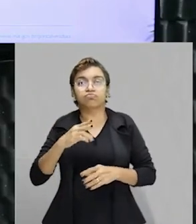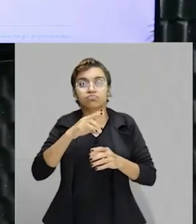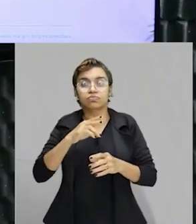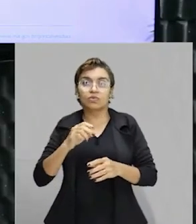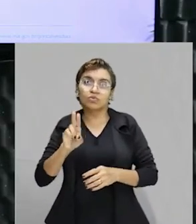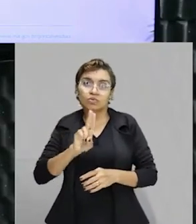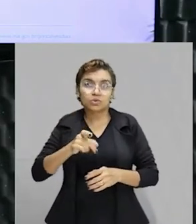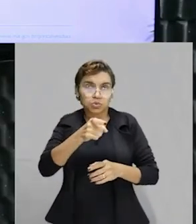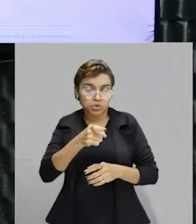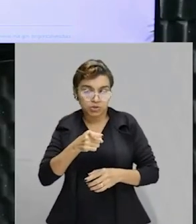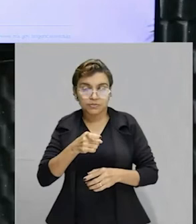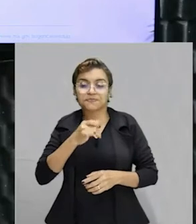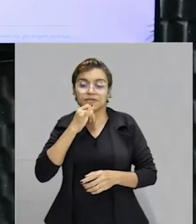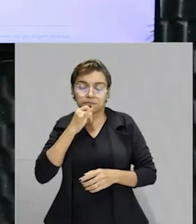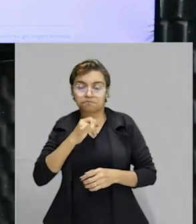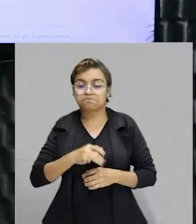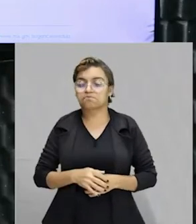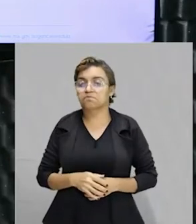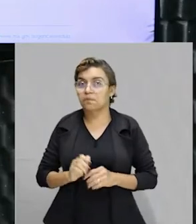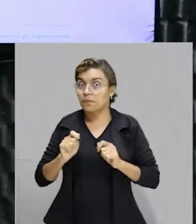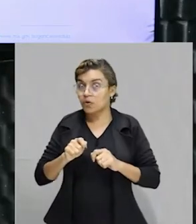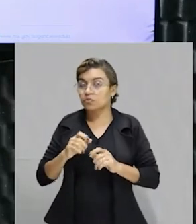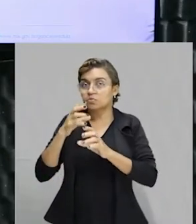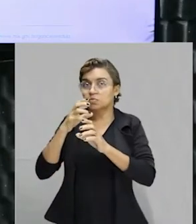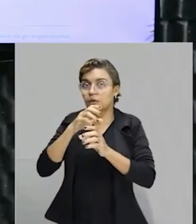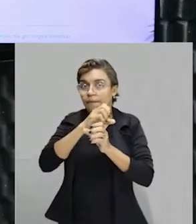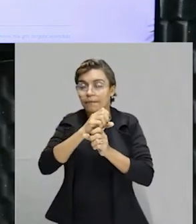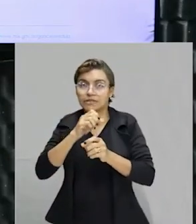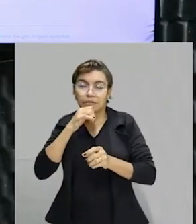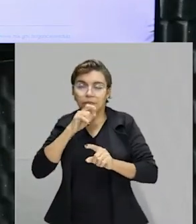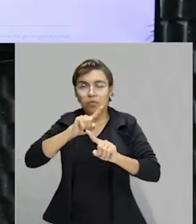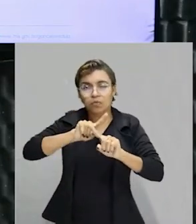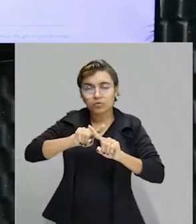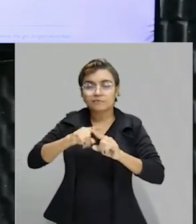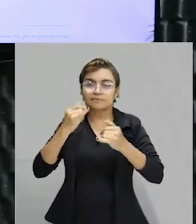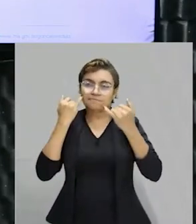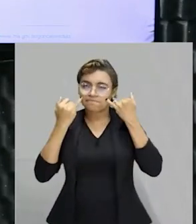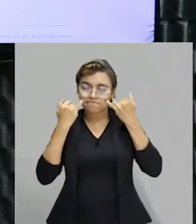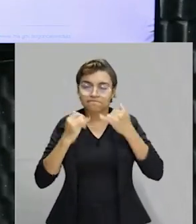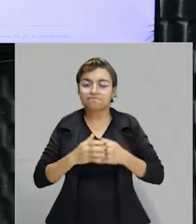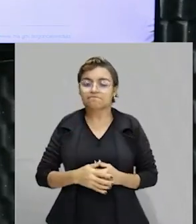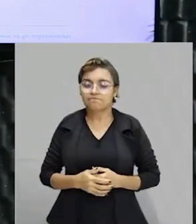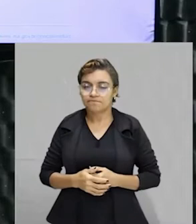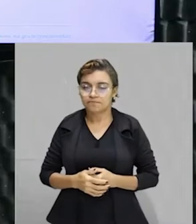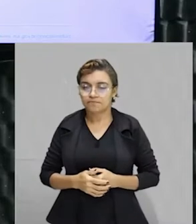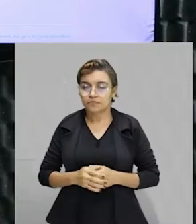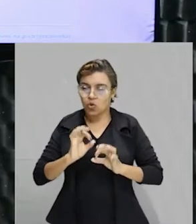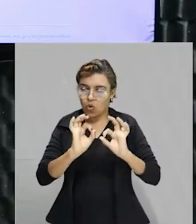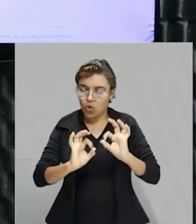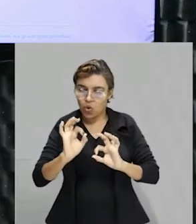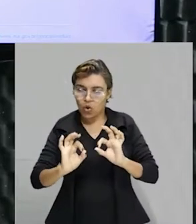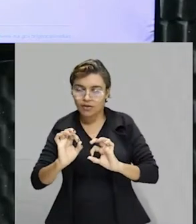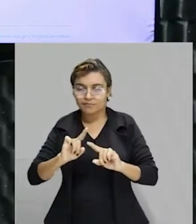formas que você resolva chamar, você está multiplicando essas informações, né? Então, montando essa